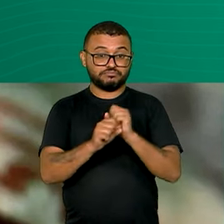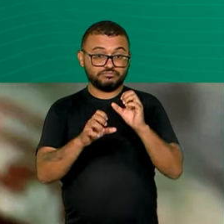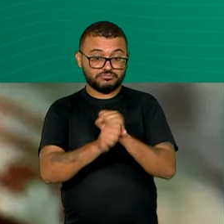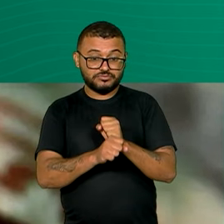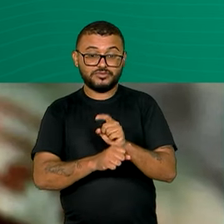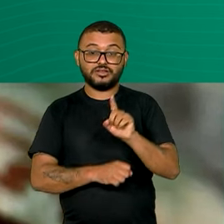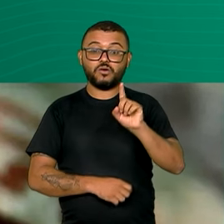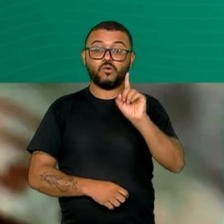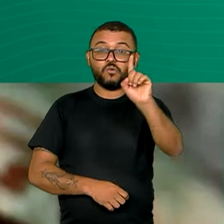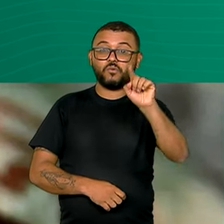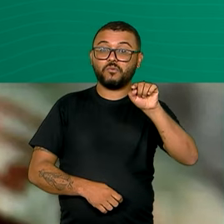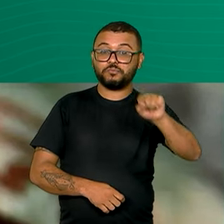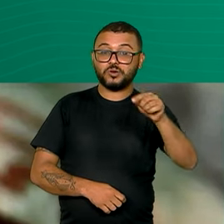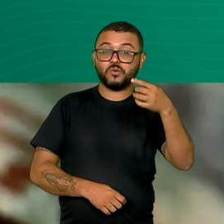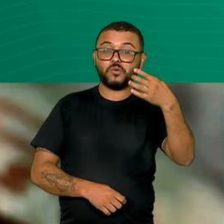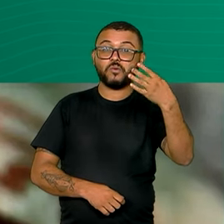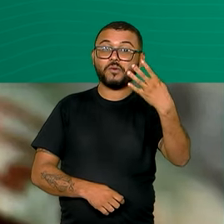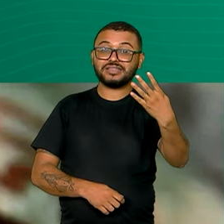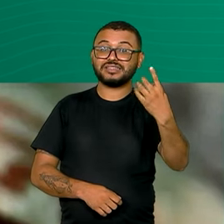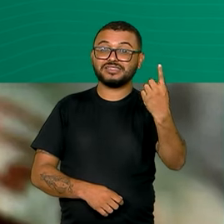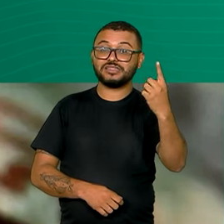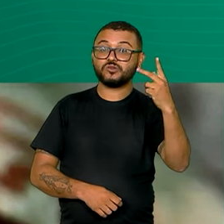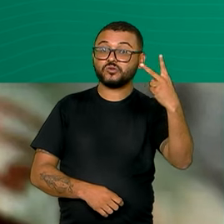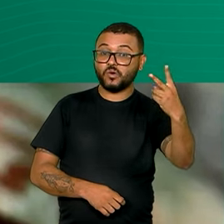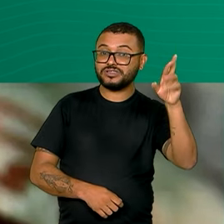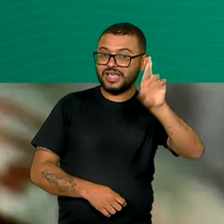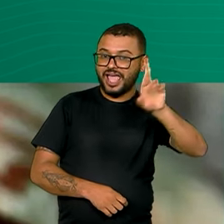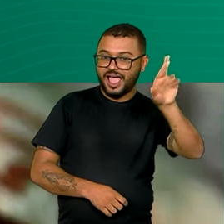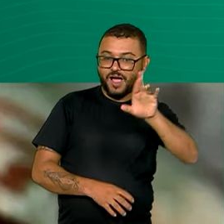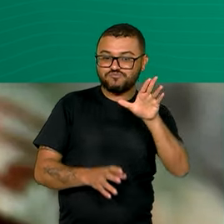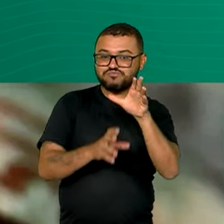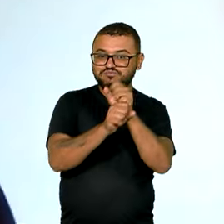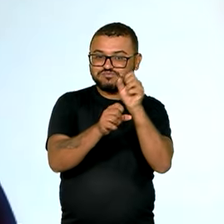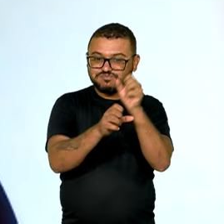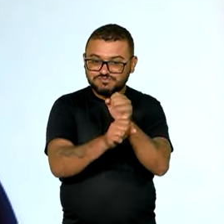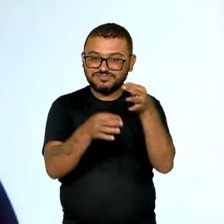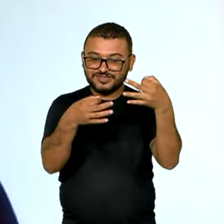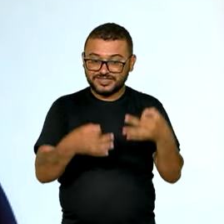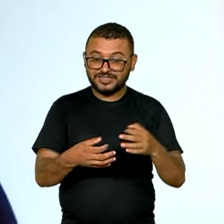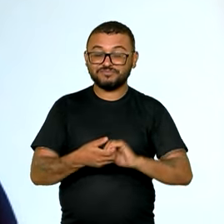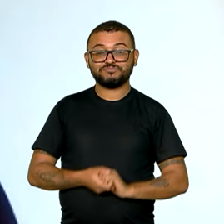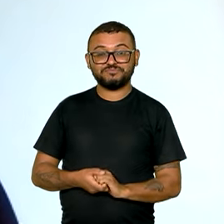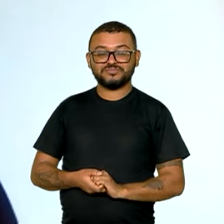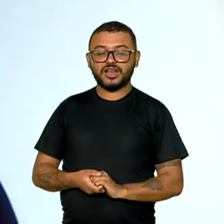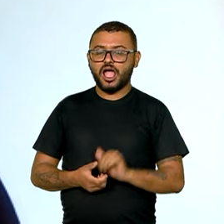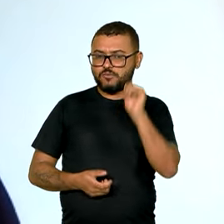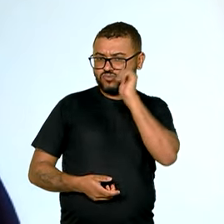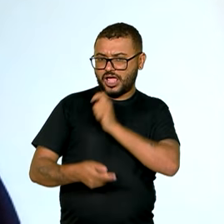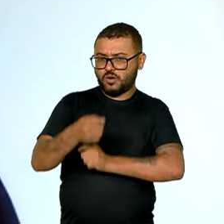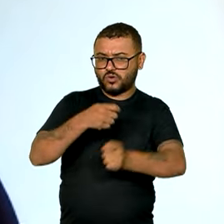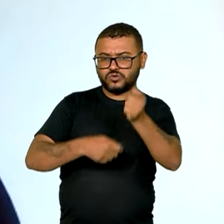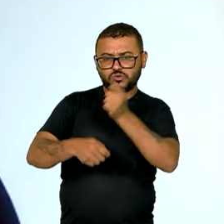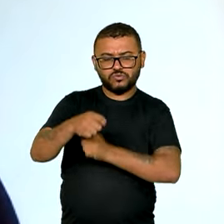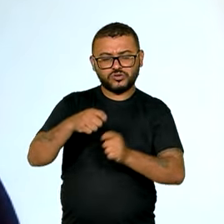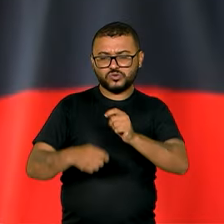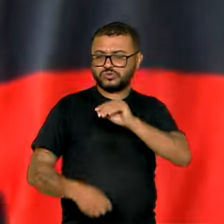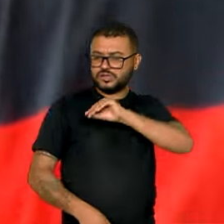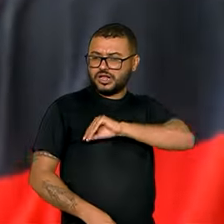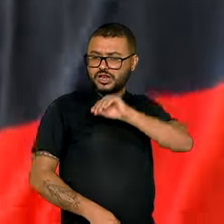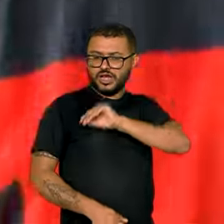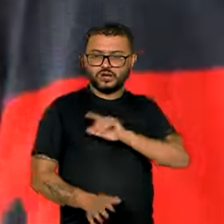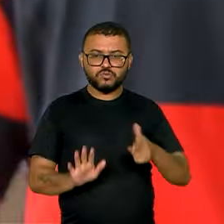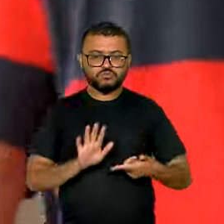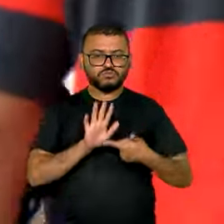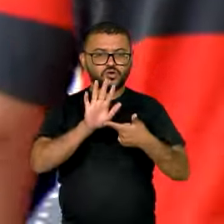equação foi de R$ 1.412,00 em números arredondados. Para esta economista, o aumento representa